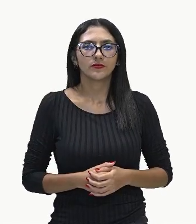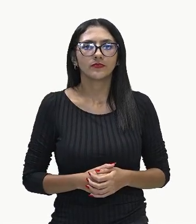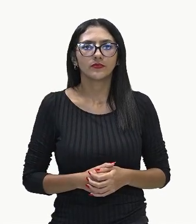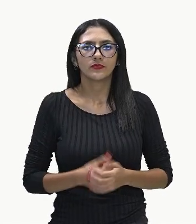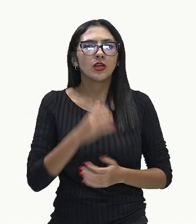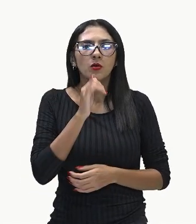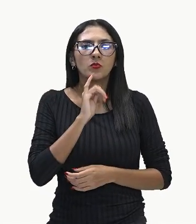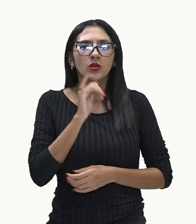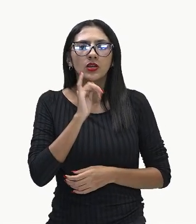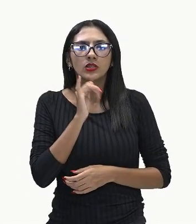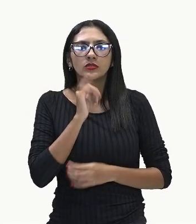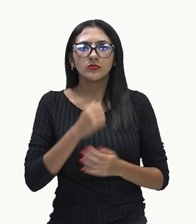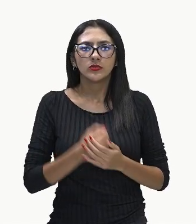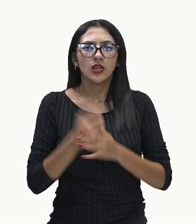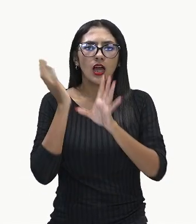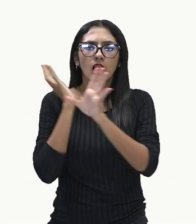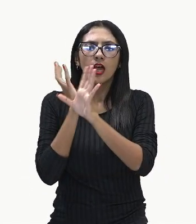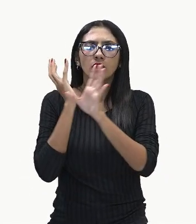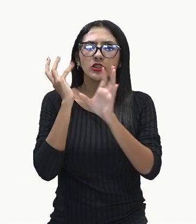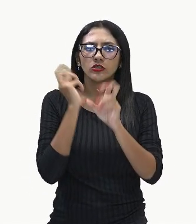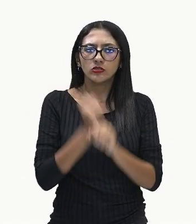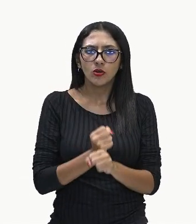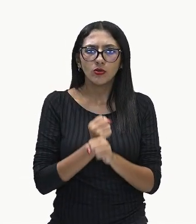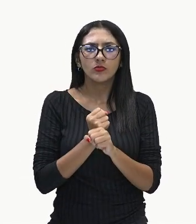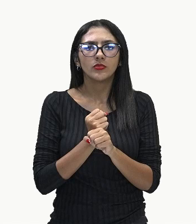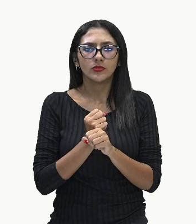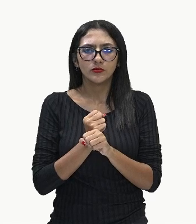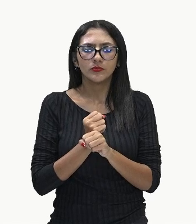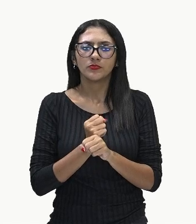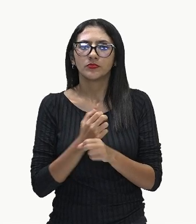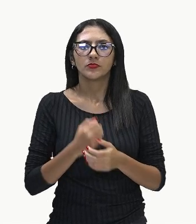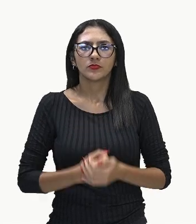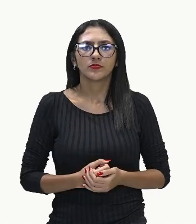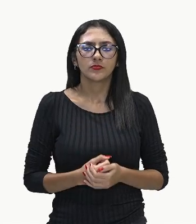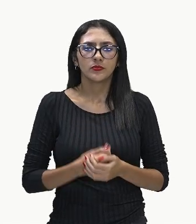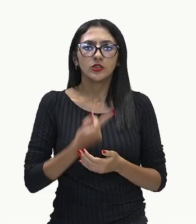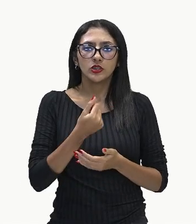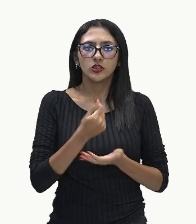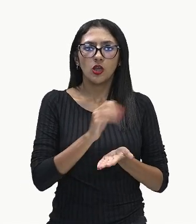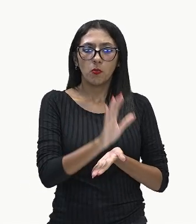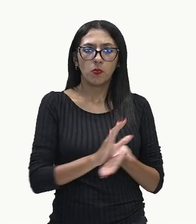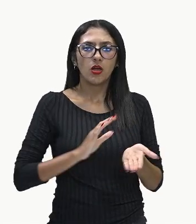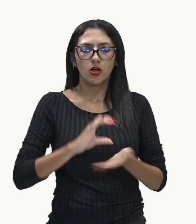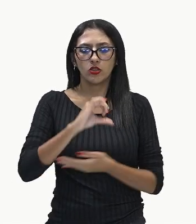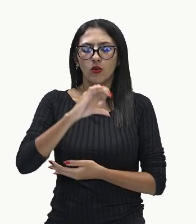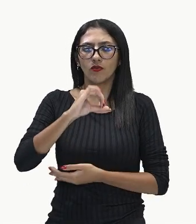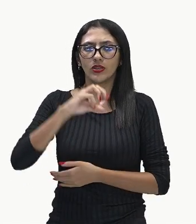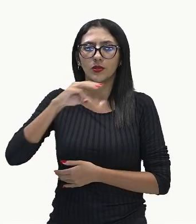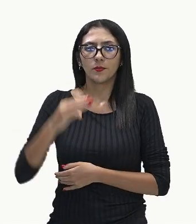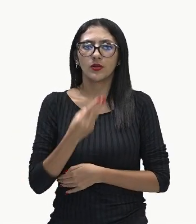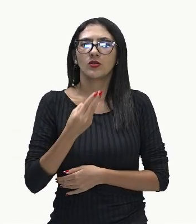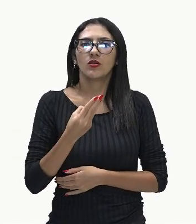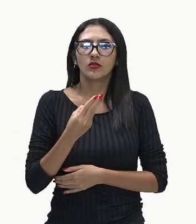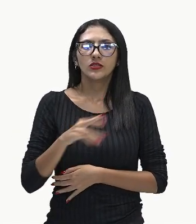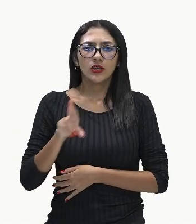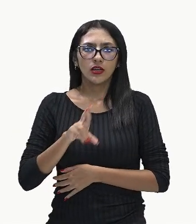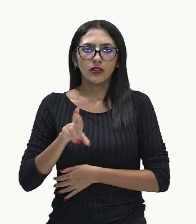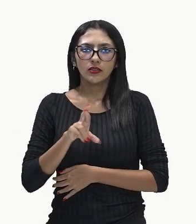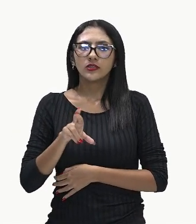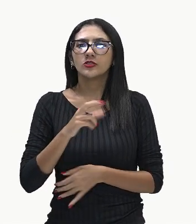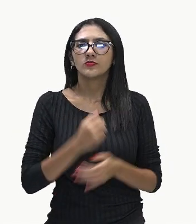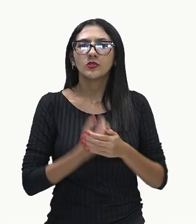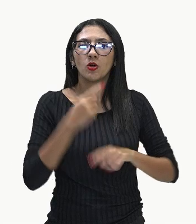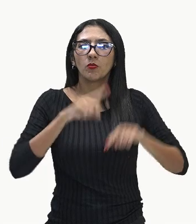se a receita total apurada por essa exportação anual foi de 90 milhões de reais, o item